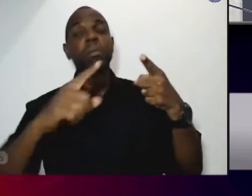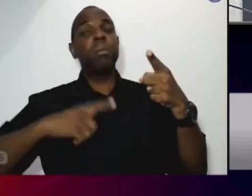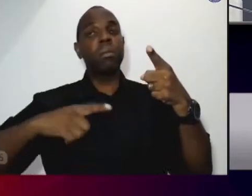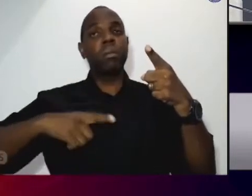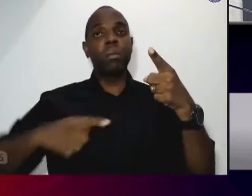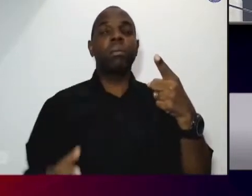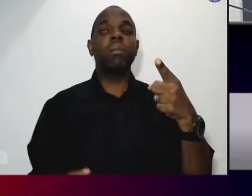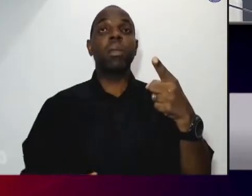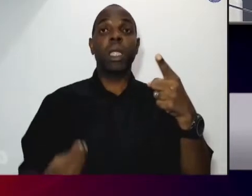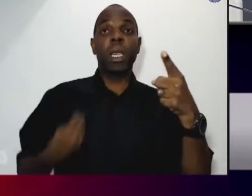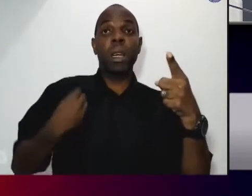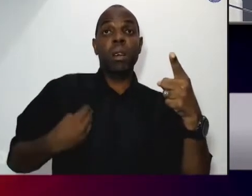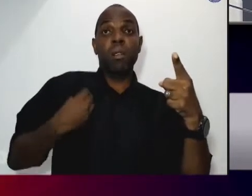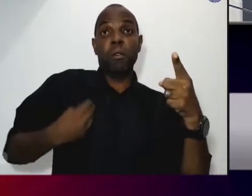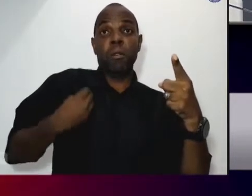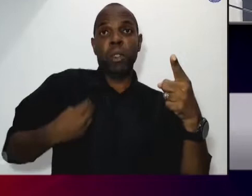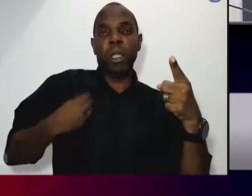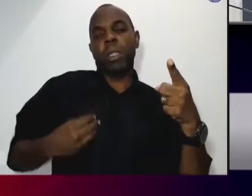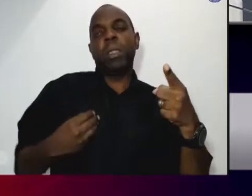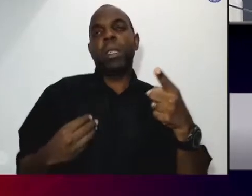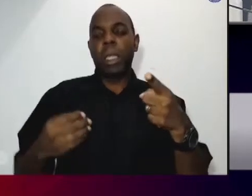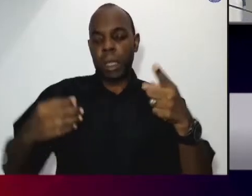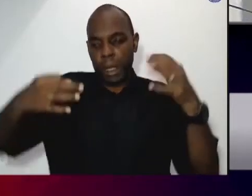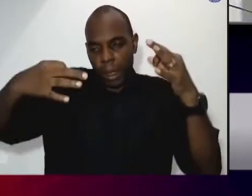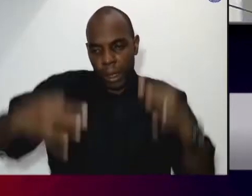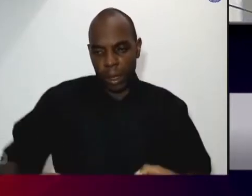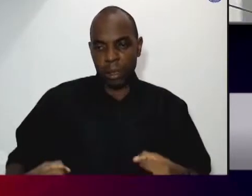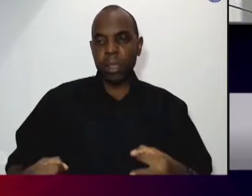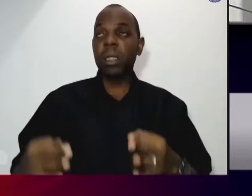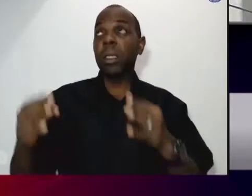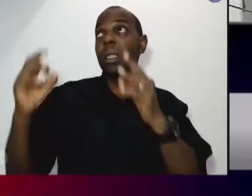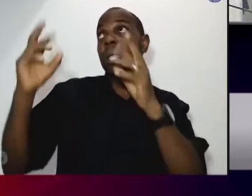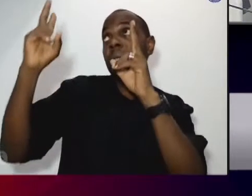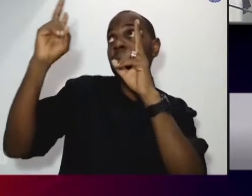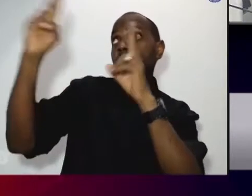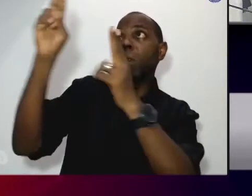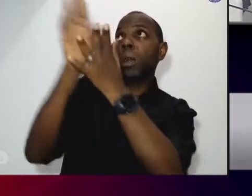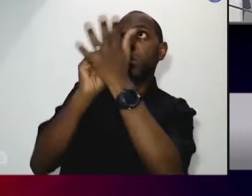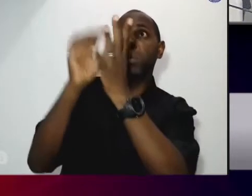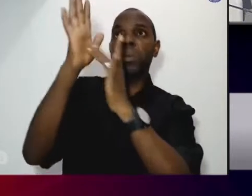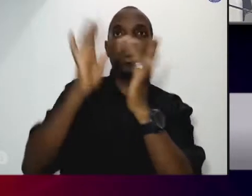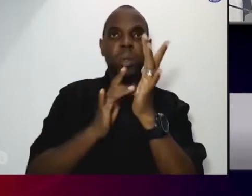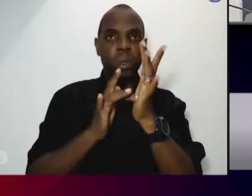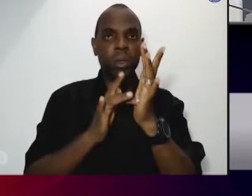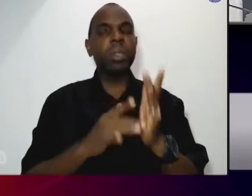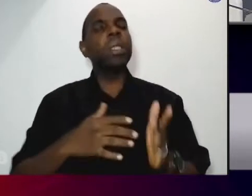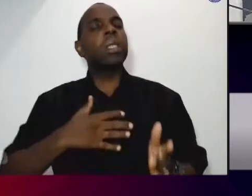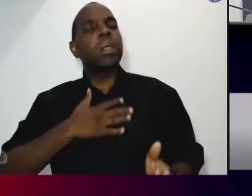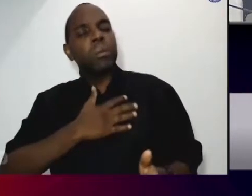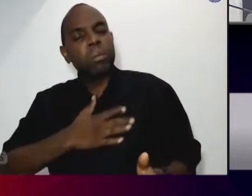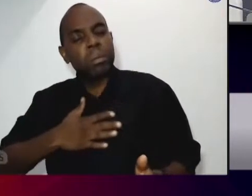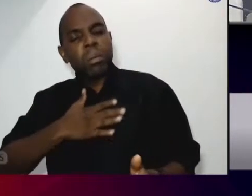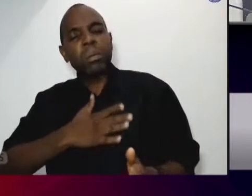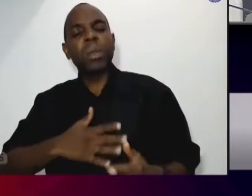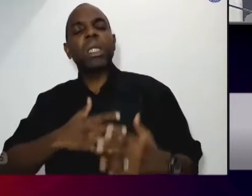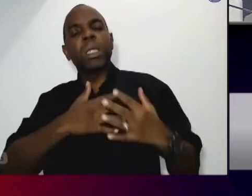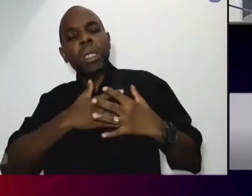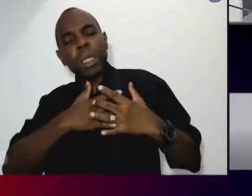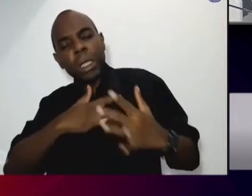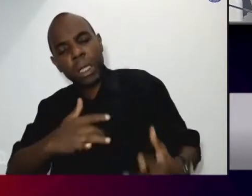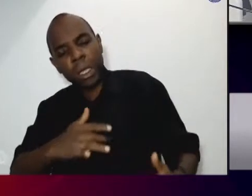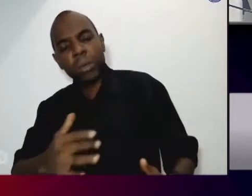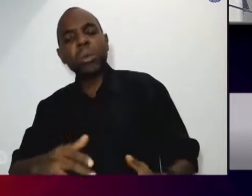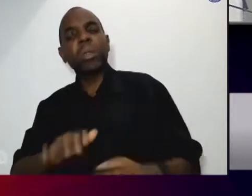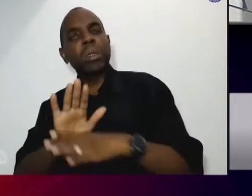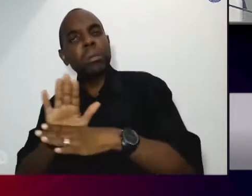da vida proposto por Jesus. Propor a compaixão, a ternura e o cuidado. Fortalecer a cultura do